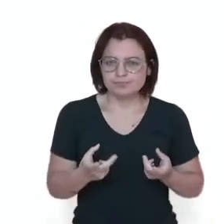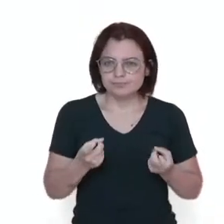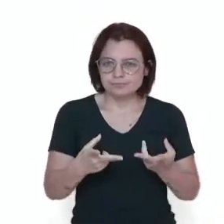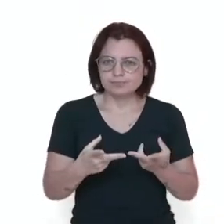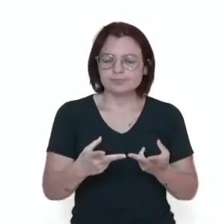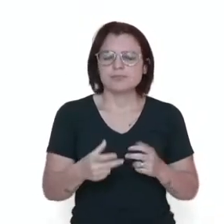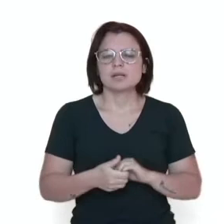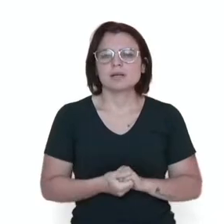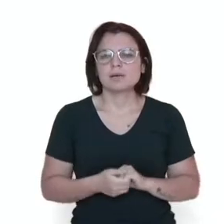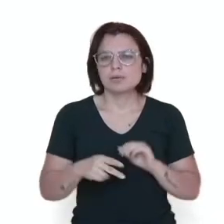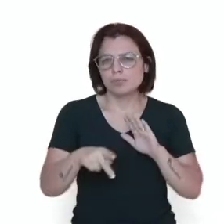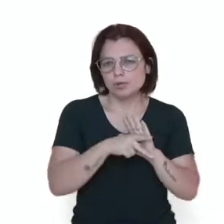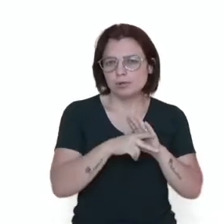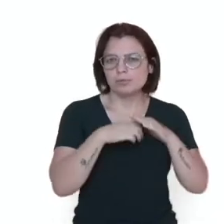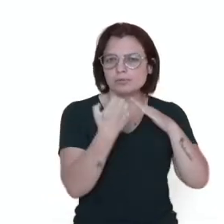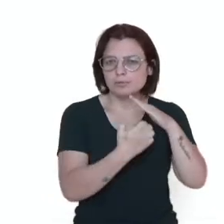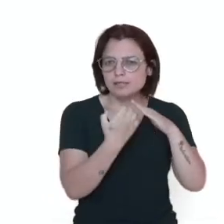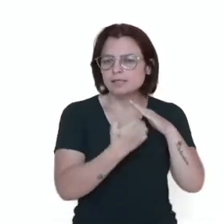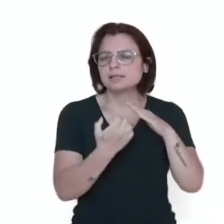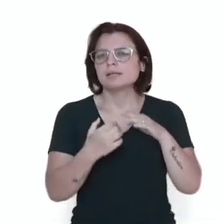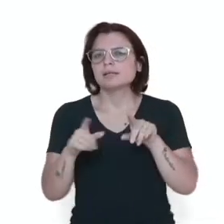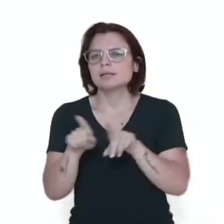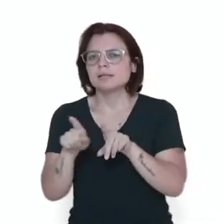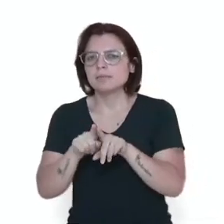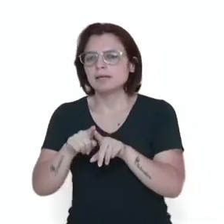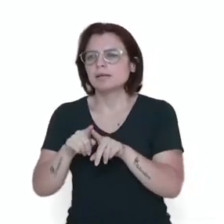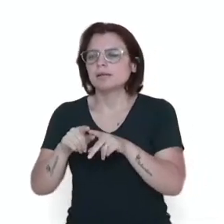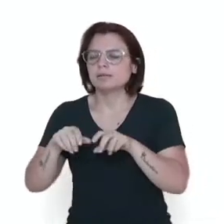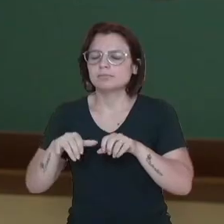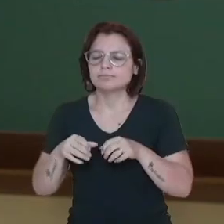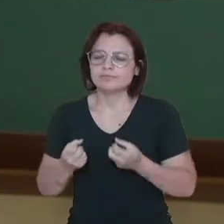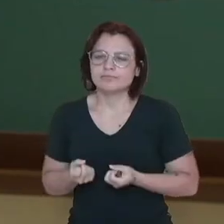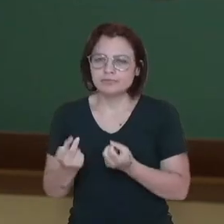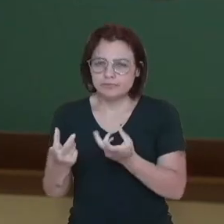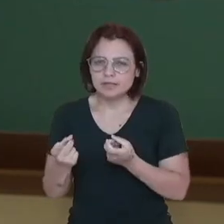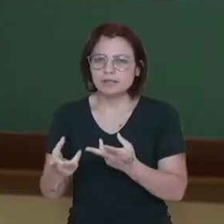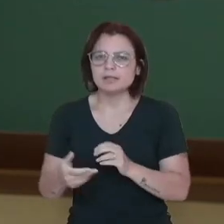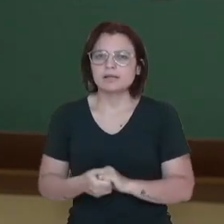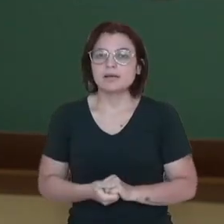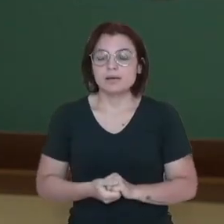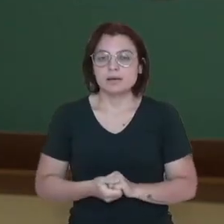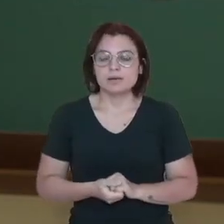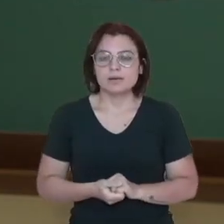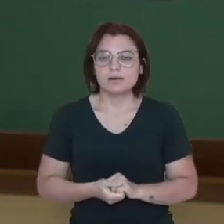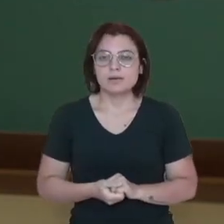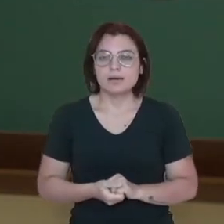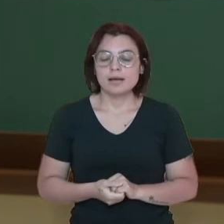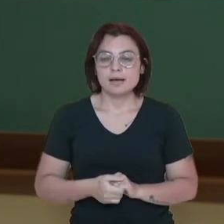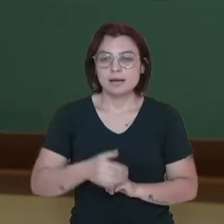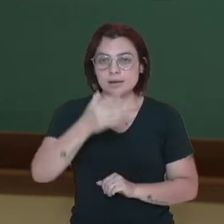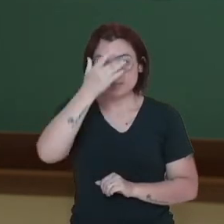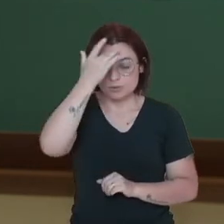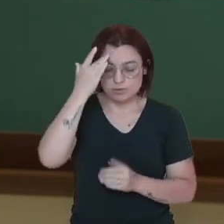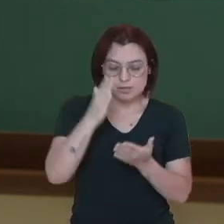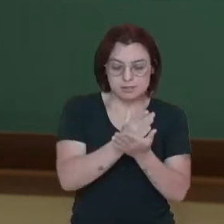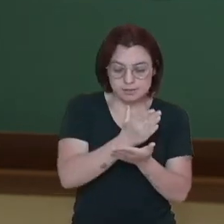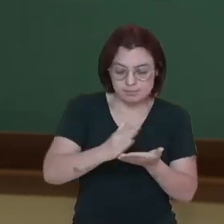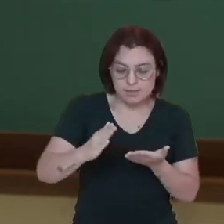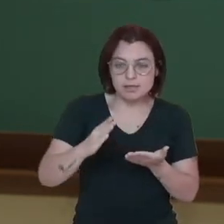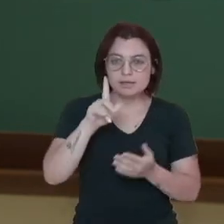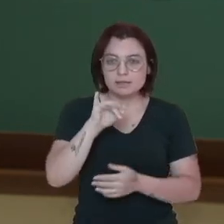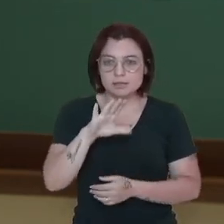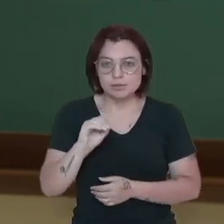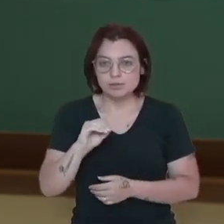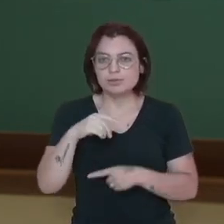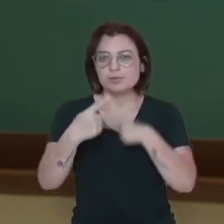atacadistas e varejistas, consumidor, o consumidor separa o lixo, a prefeitura faz a coleta seletiva, vai parar lá